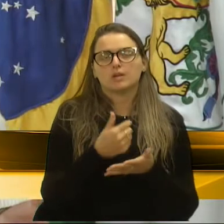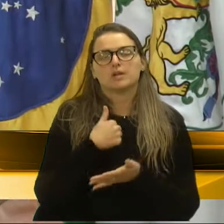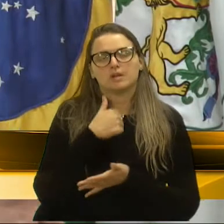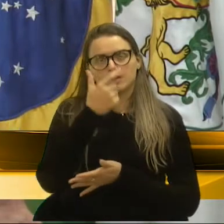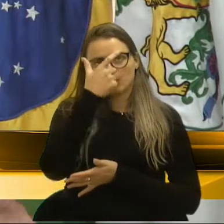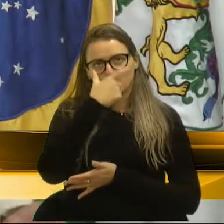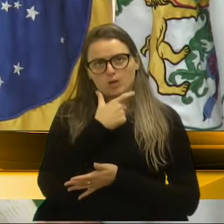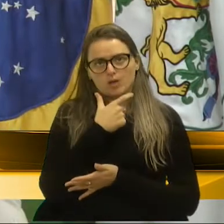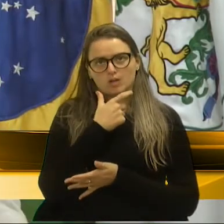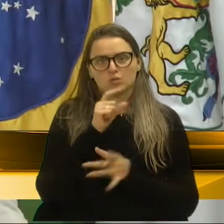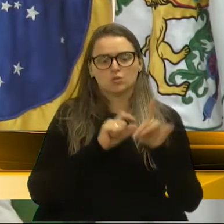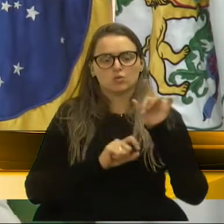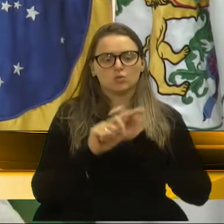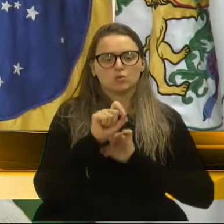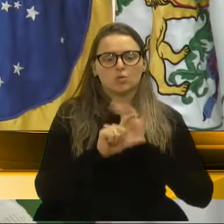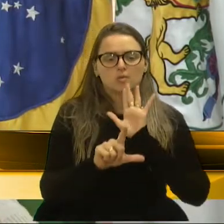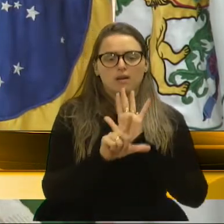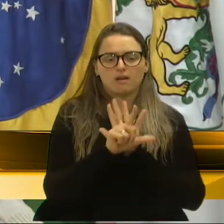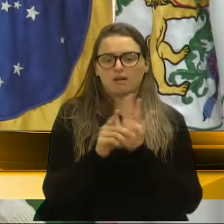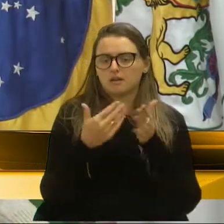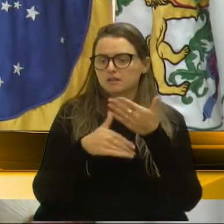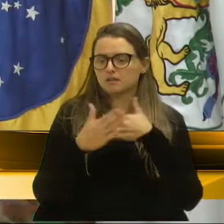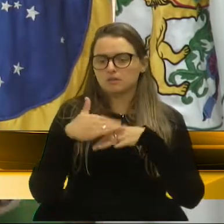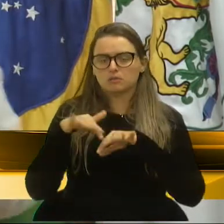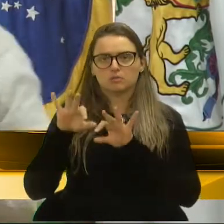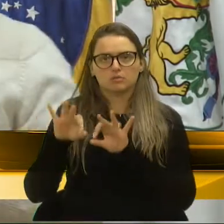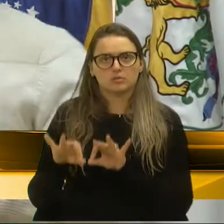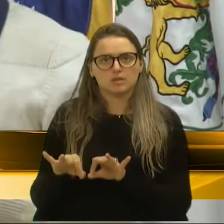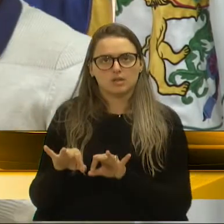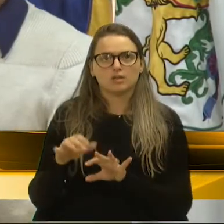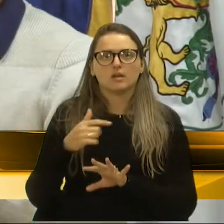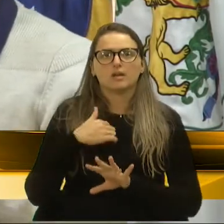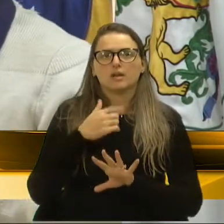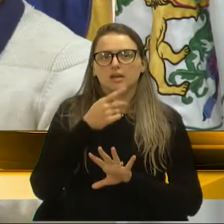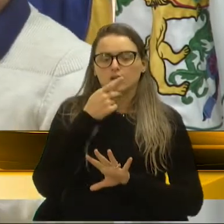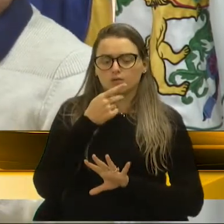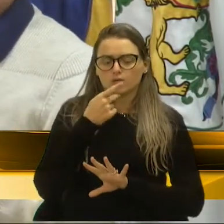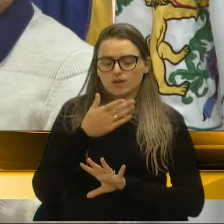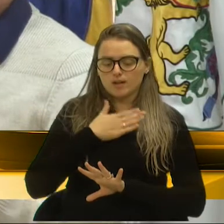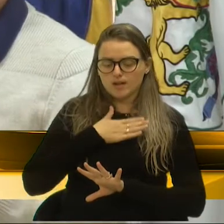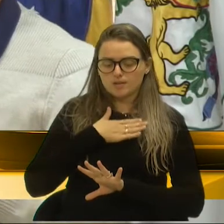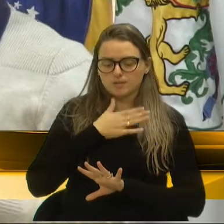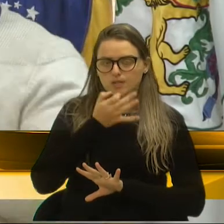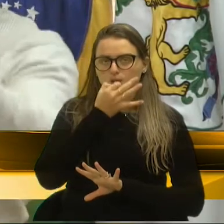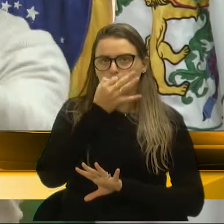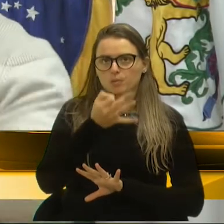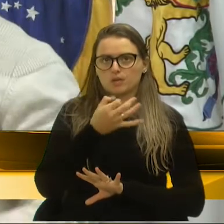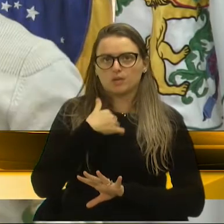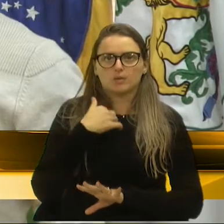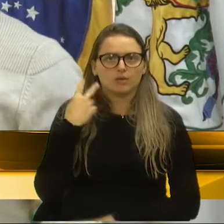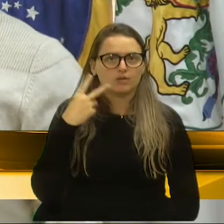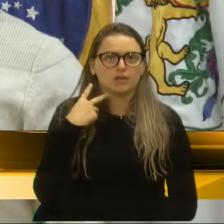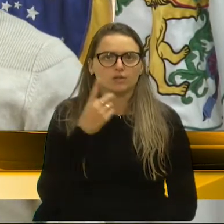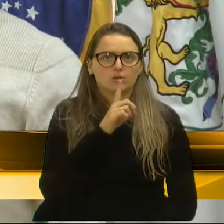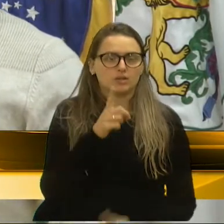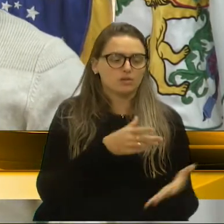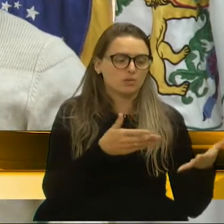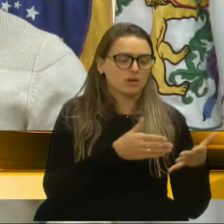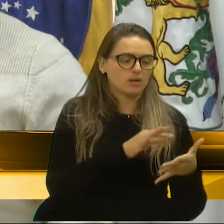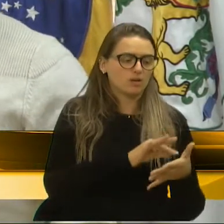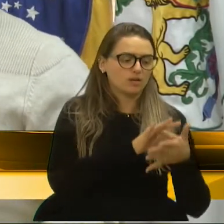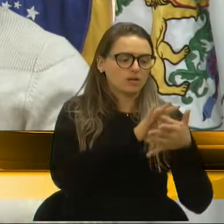quesito de legalidade está superado, agora vou fazer a fala, minha opinião como vereador, não como líder de governo,